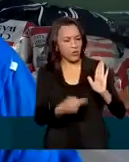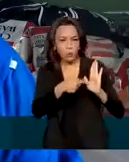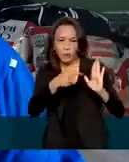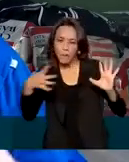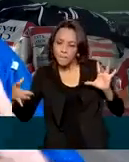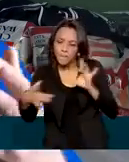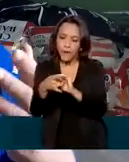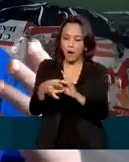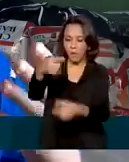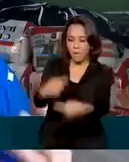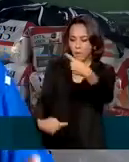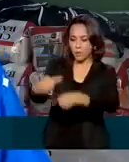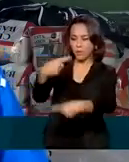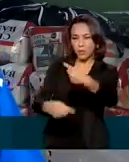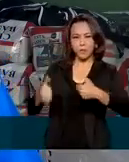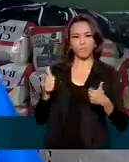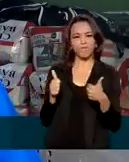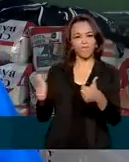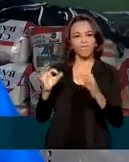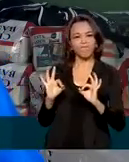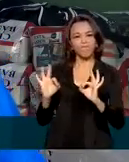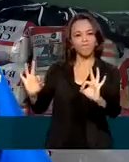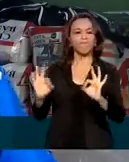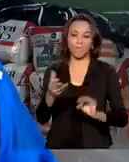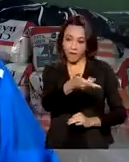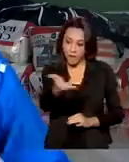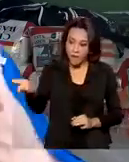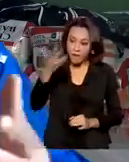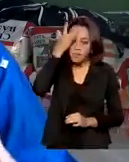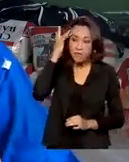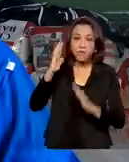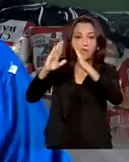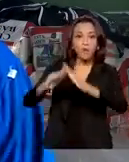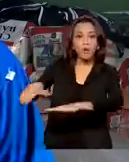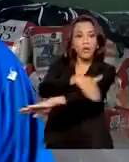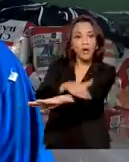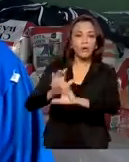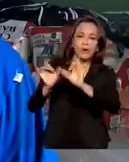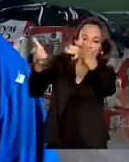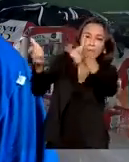eficaz para que a maior parte dessa população de rua saia da rua e venha aderir a essa política.